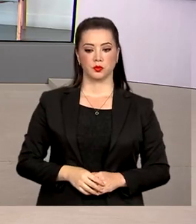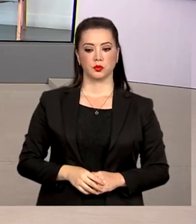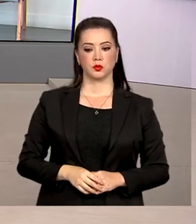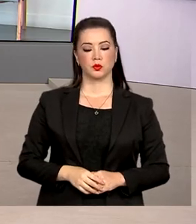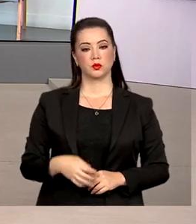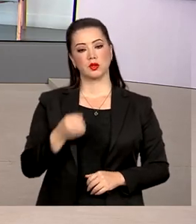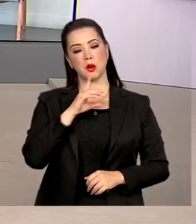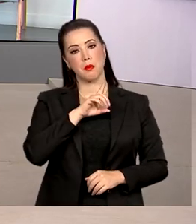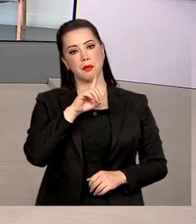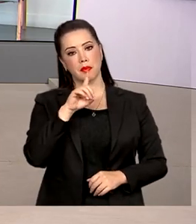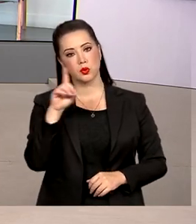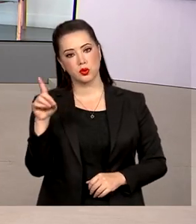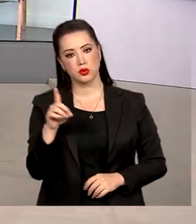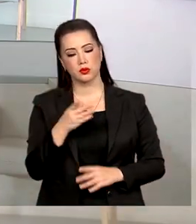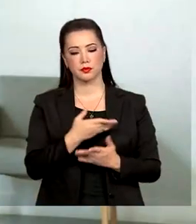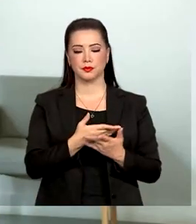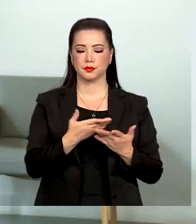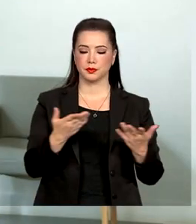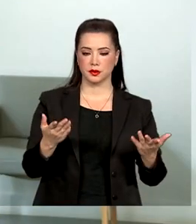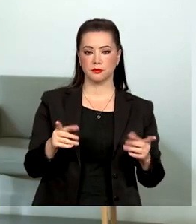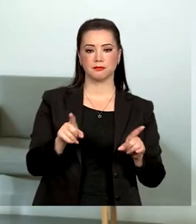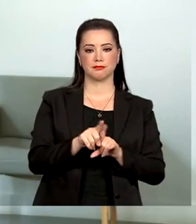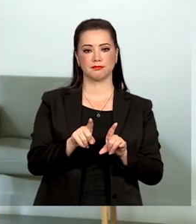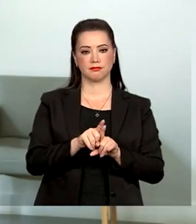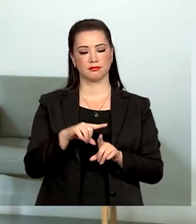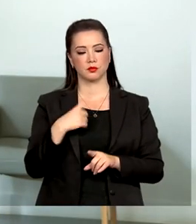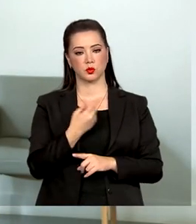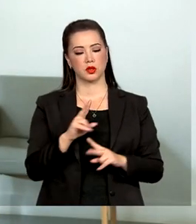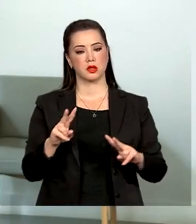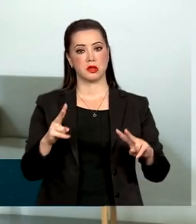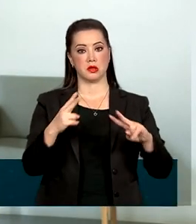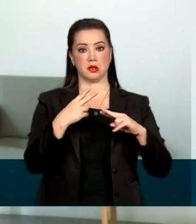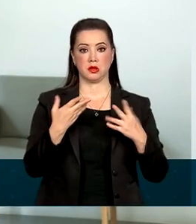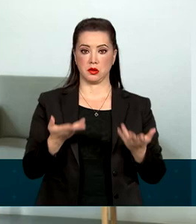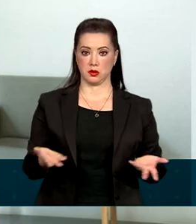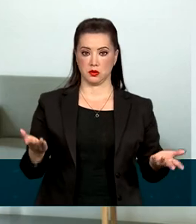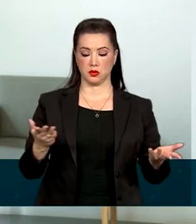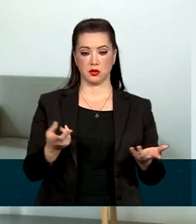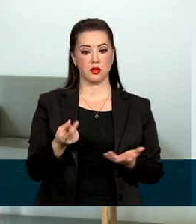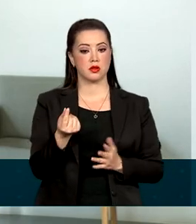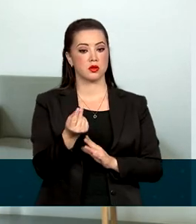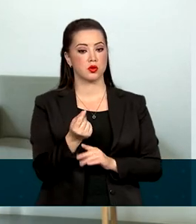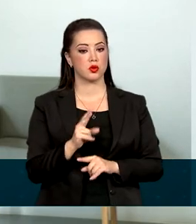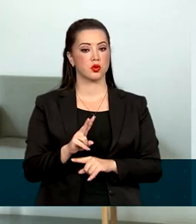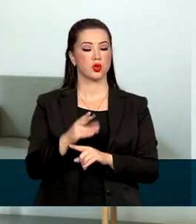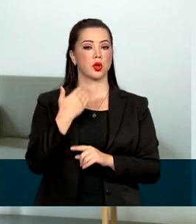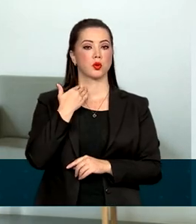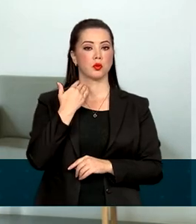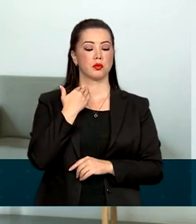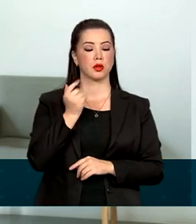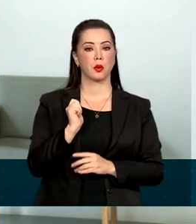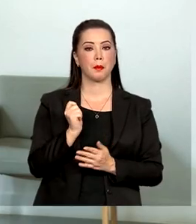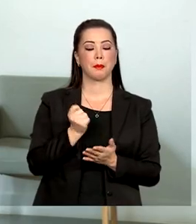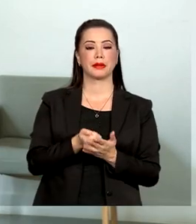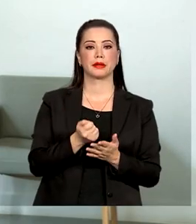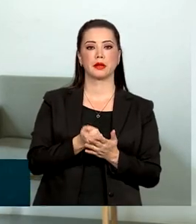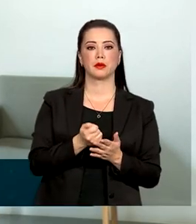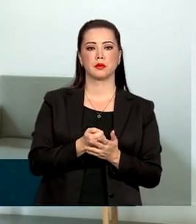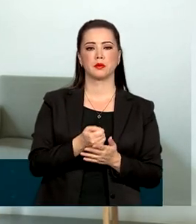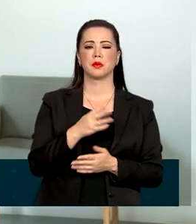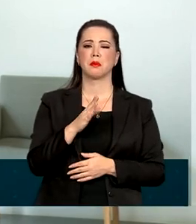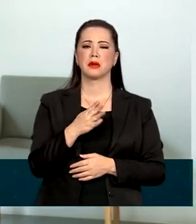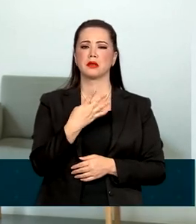Bom dia, Renata. Bom dia pra você também, que acompanha a gente. Esse crédito bancário será feito para cerca de